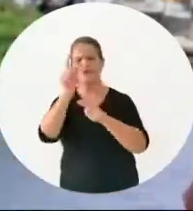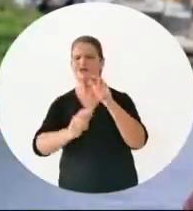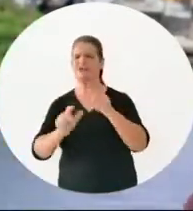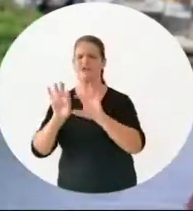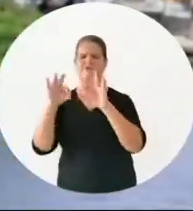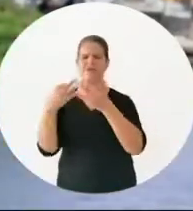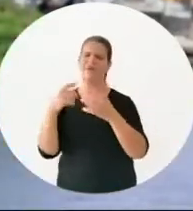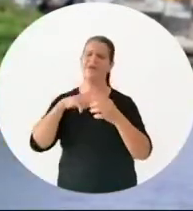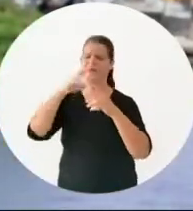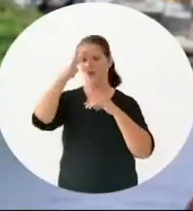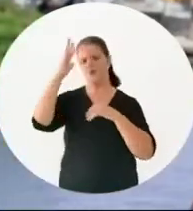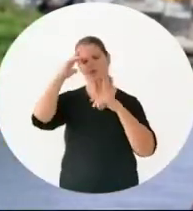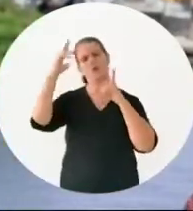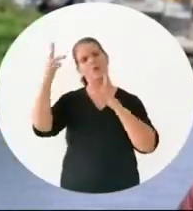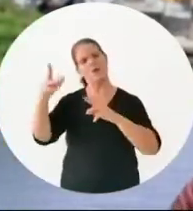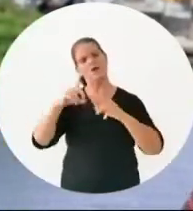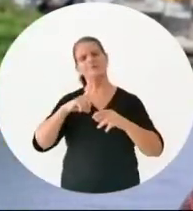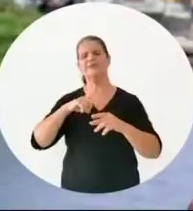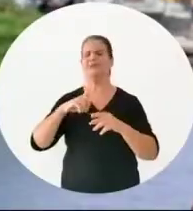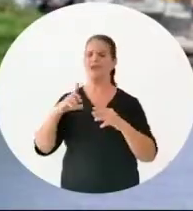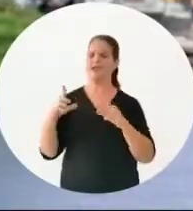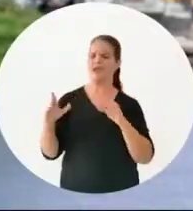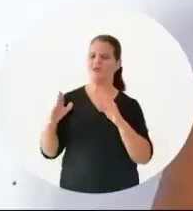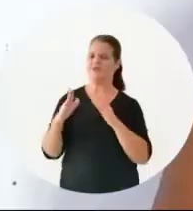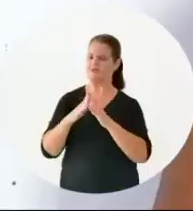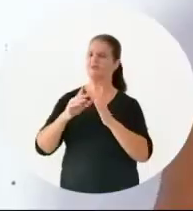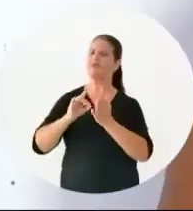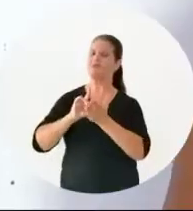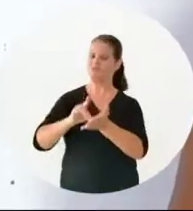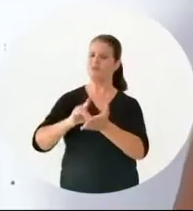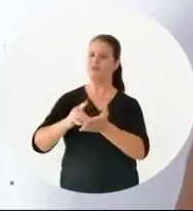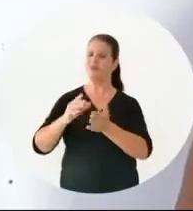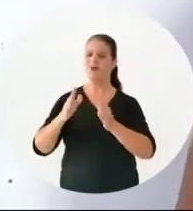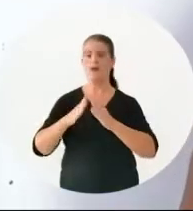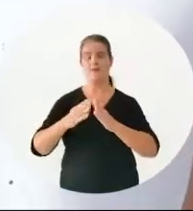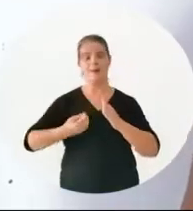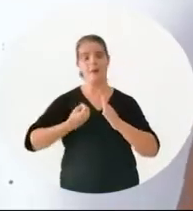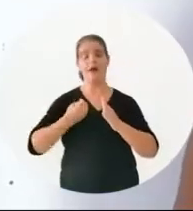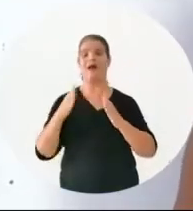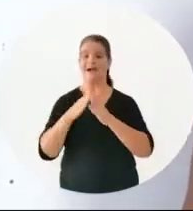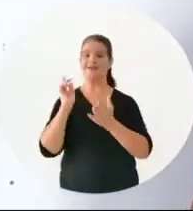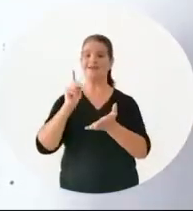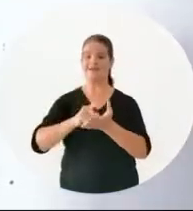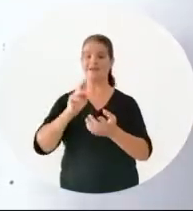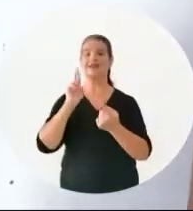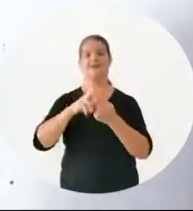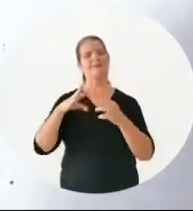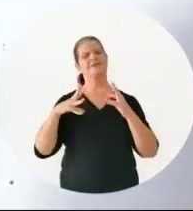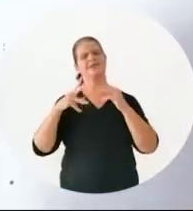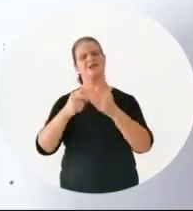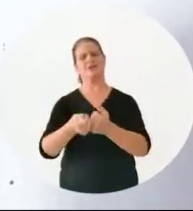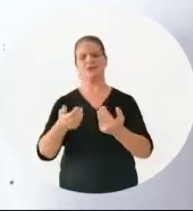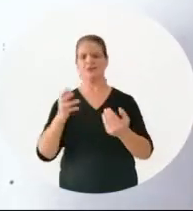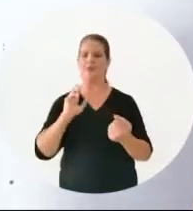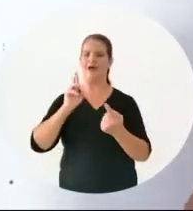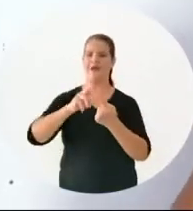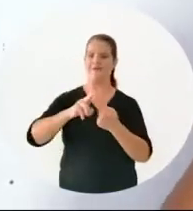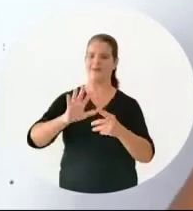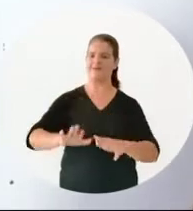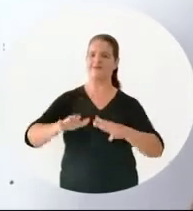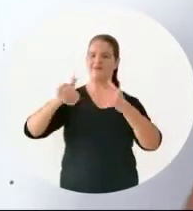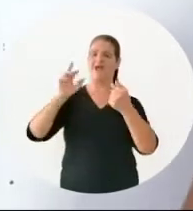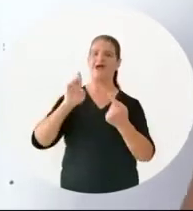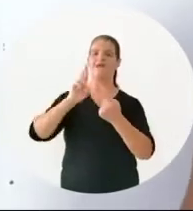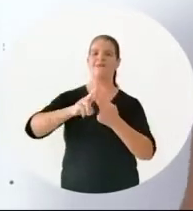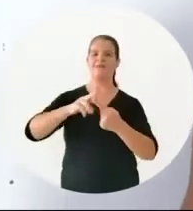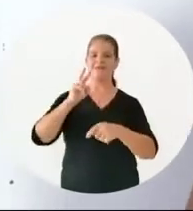que tem um sonho igual o meu De ter um lugar digno de morar Hoje uma casa de verdade representa tudo Representa melhora, representa